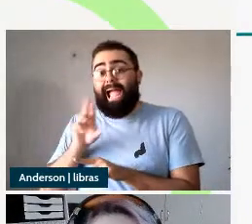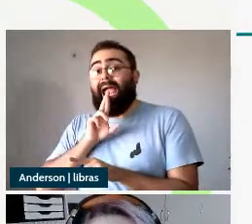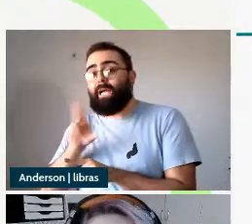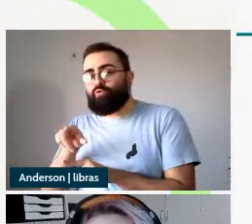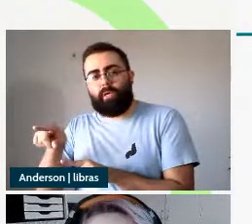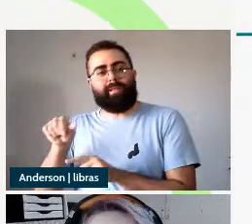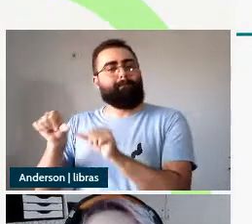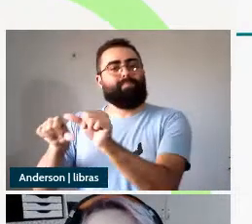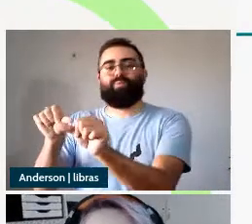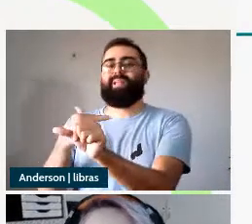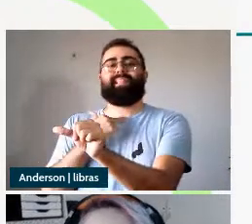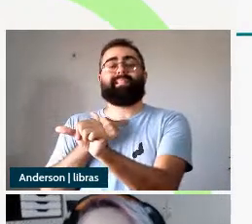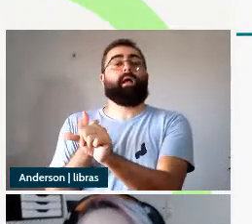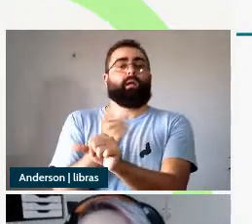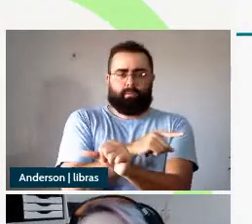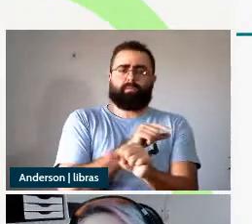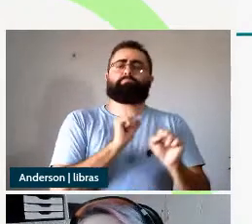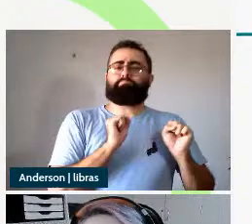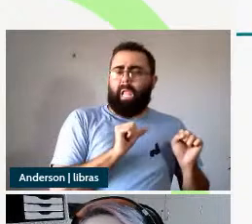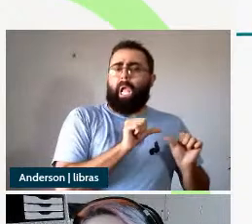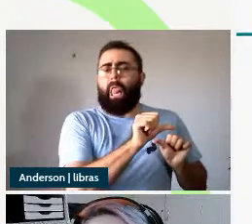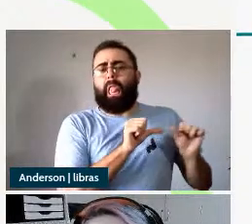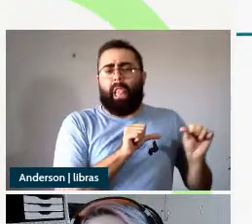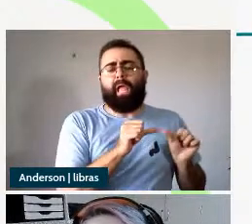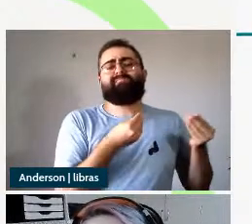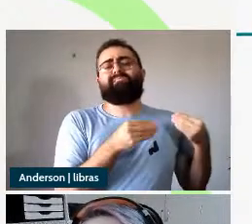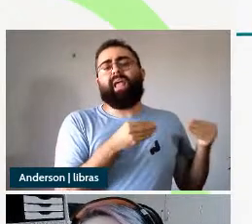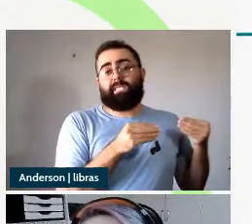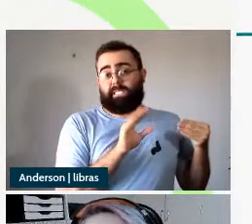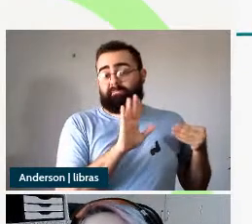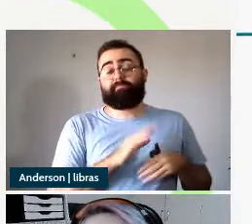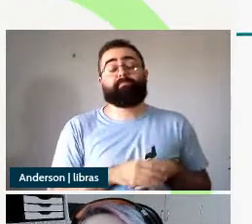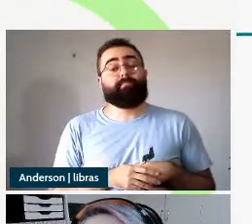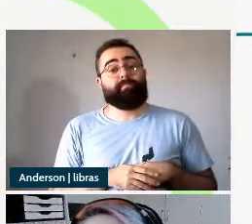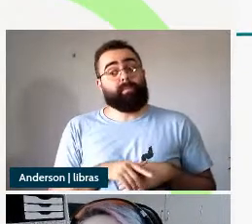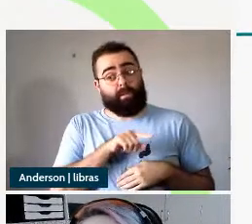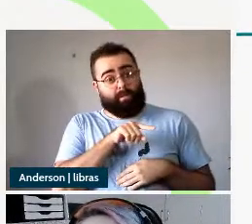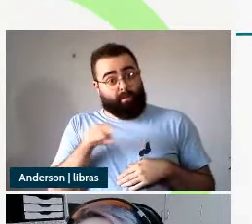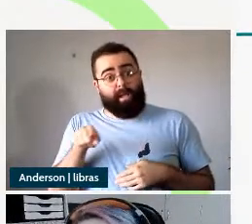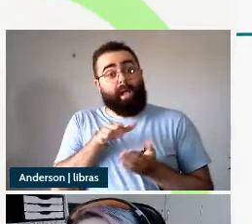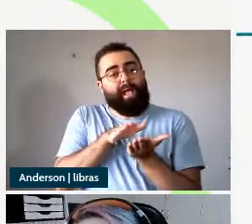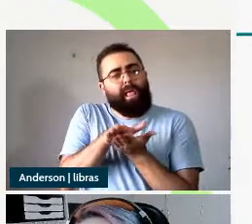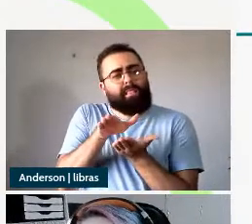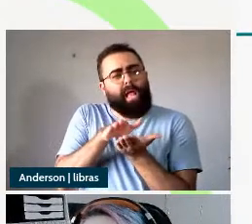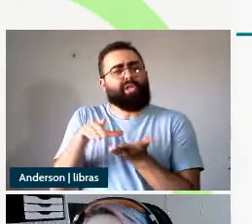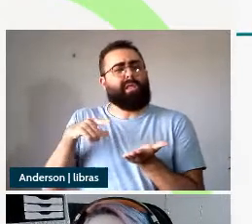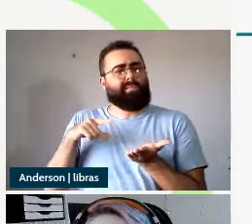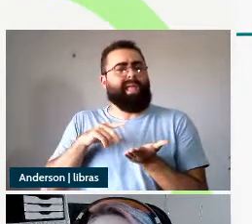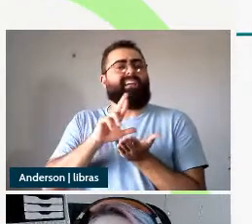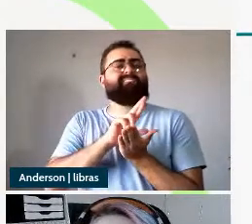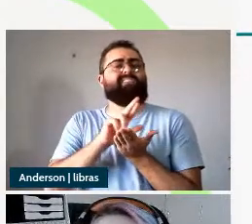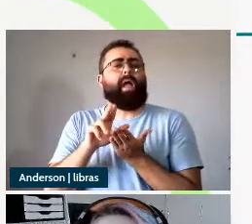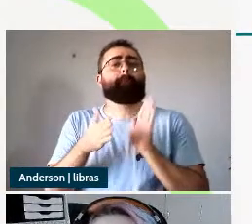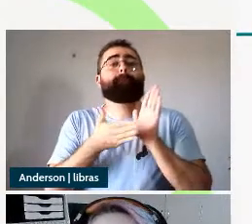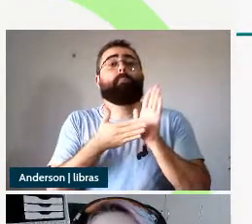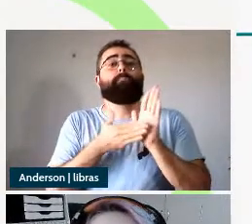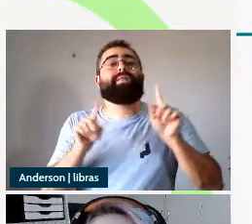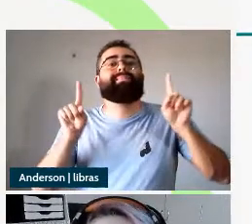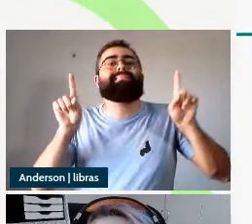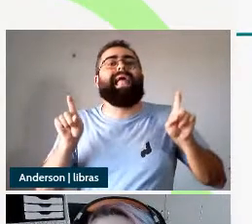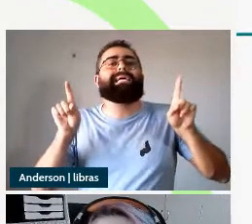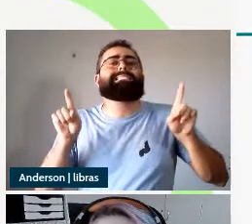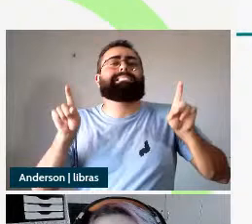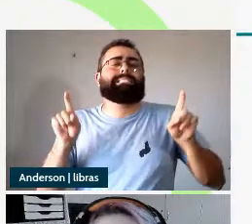irreversíveis essa literatura elas elas trazem inúmeros testes para o PB testes para